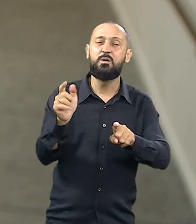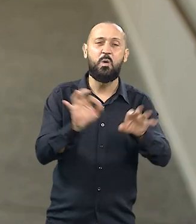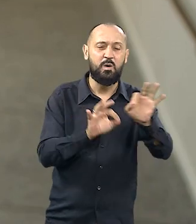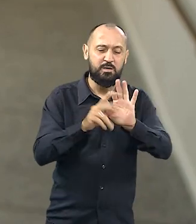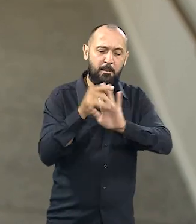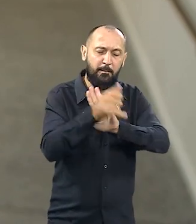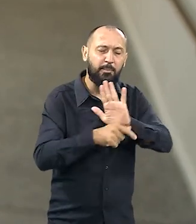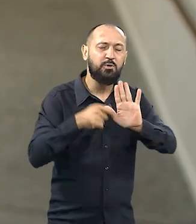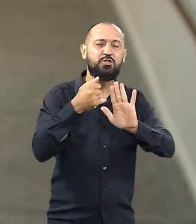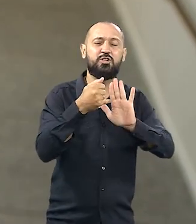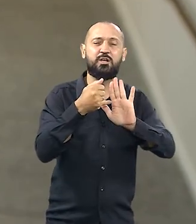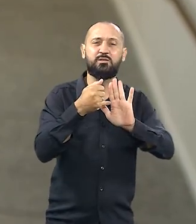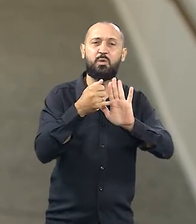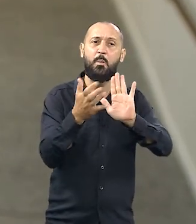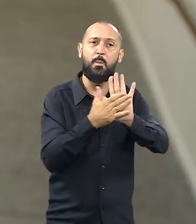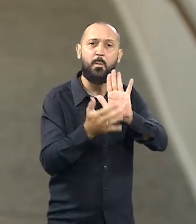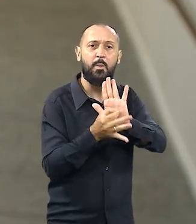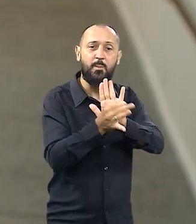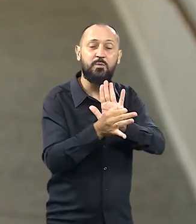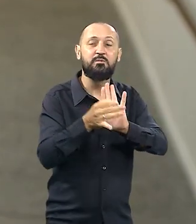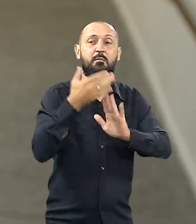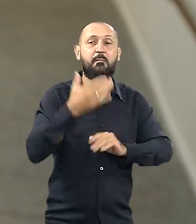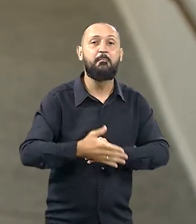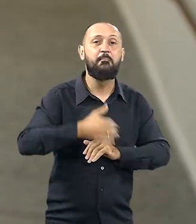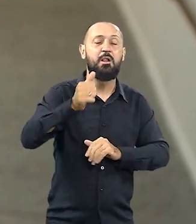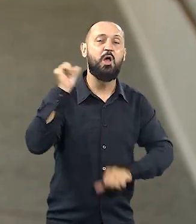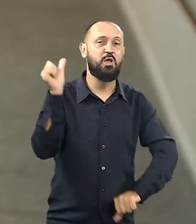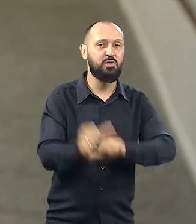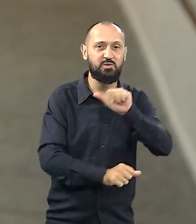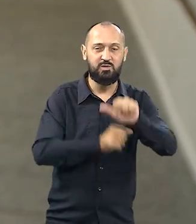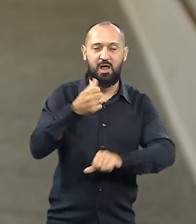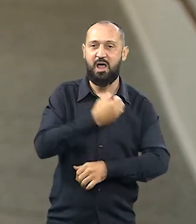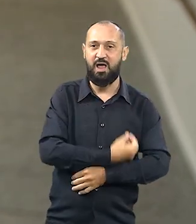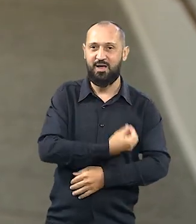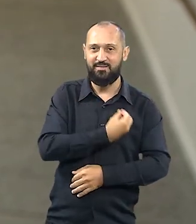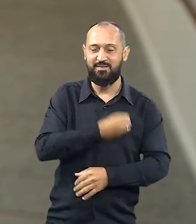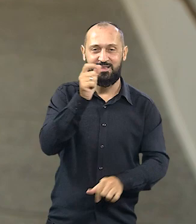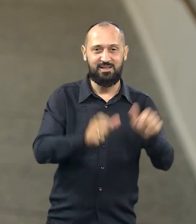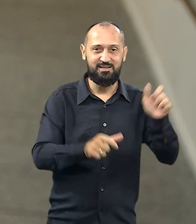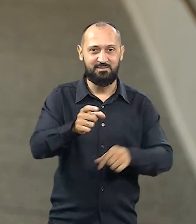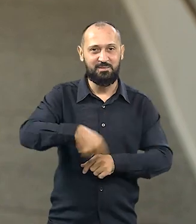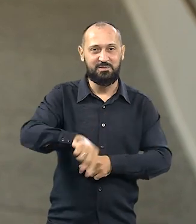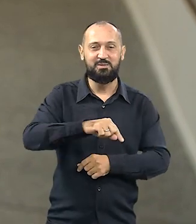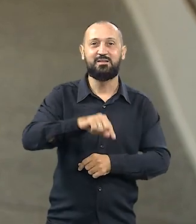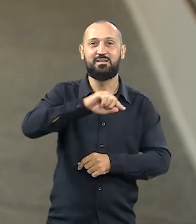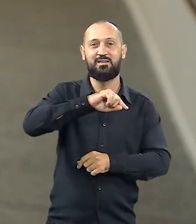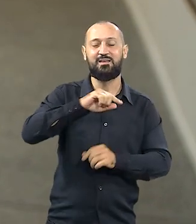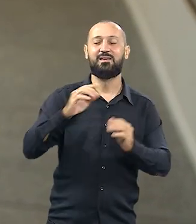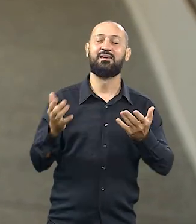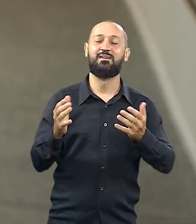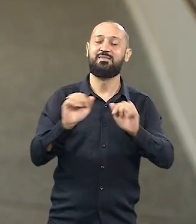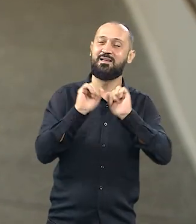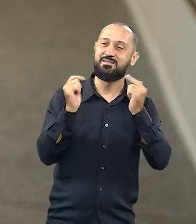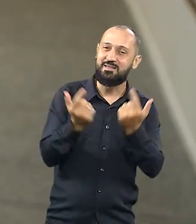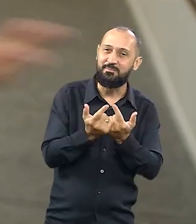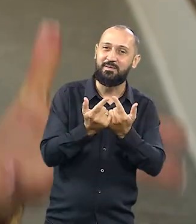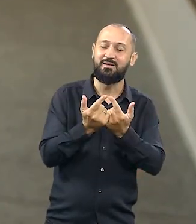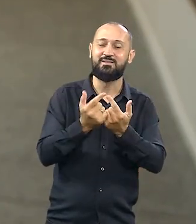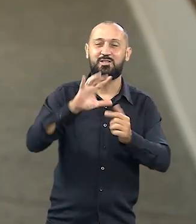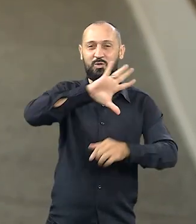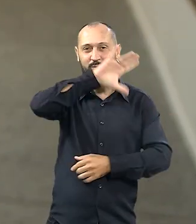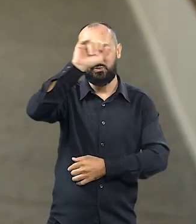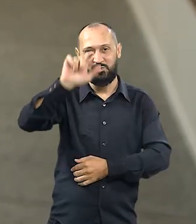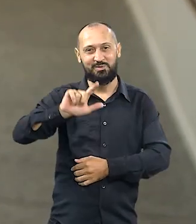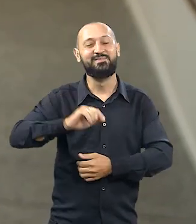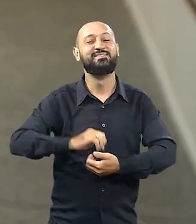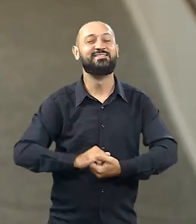certeza, trazer projetos, proposições que venham melhorar e transformar a vida das pessoas aqui, nesta Casa de Leis,